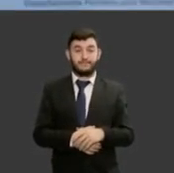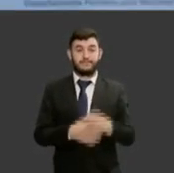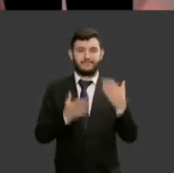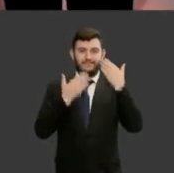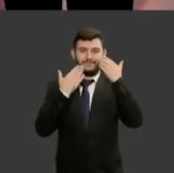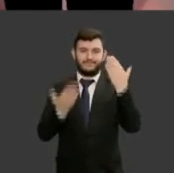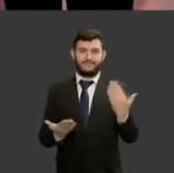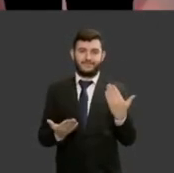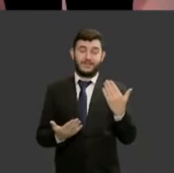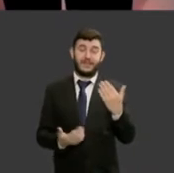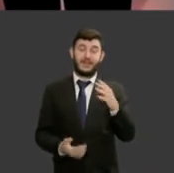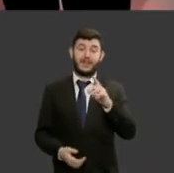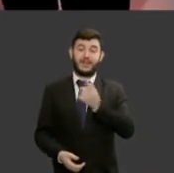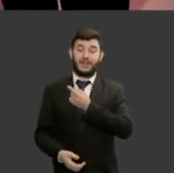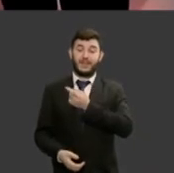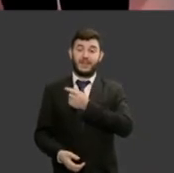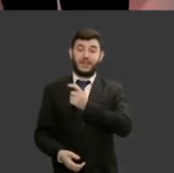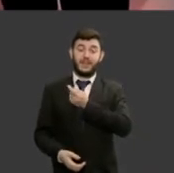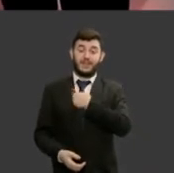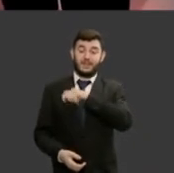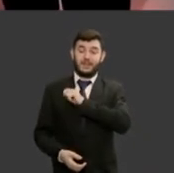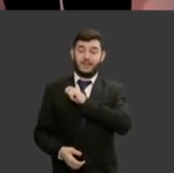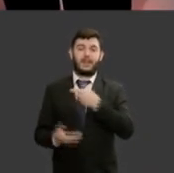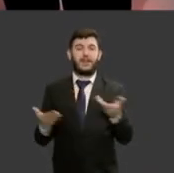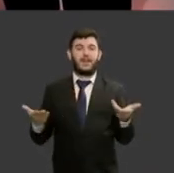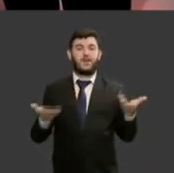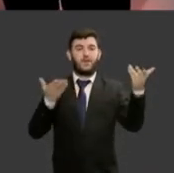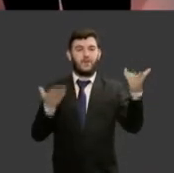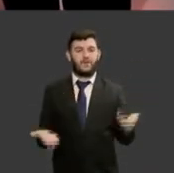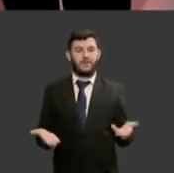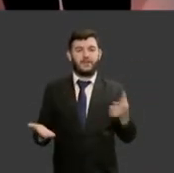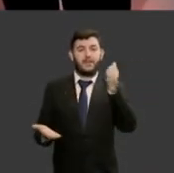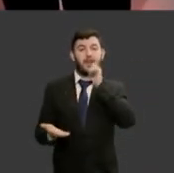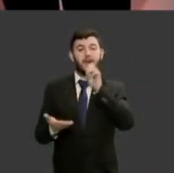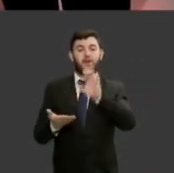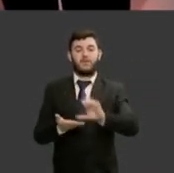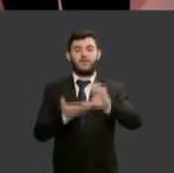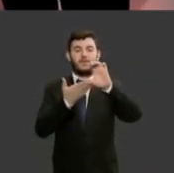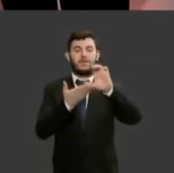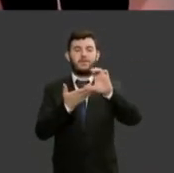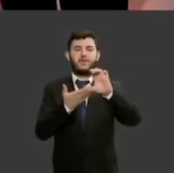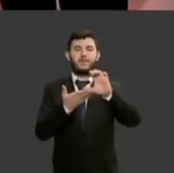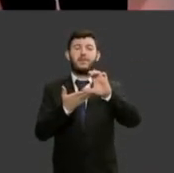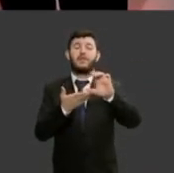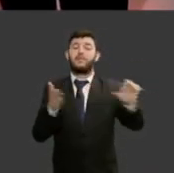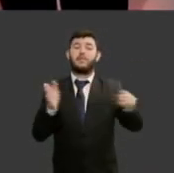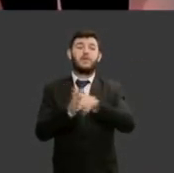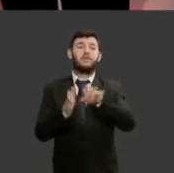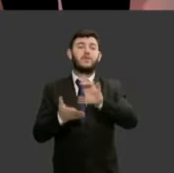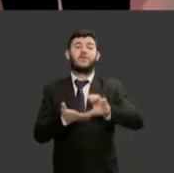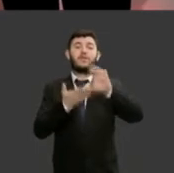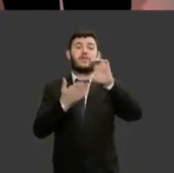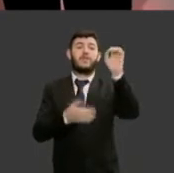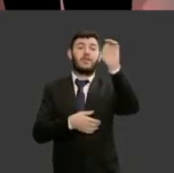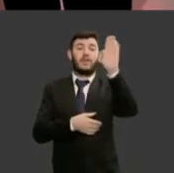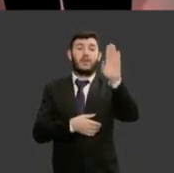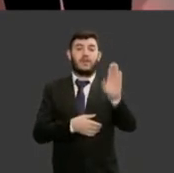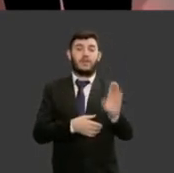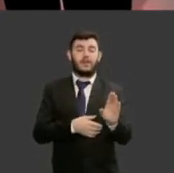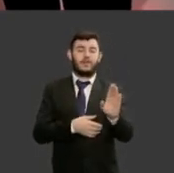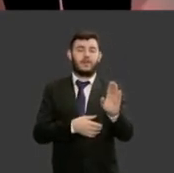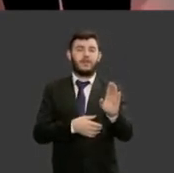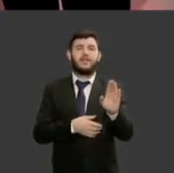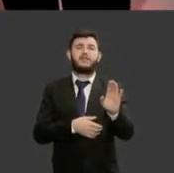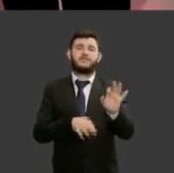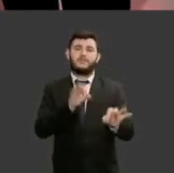obrigada delegada agora eu convido a conselheira do Conselho Nacional do Ministério Público doutora Fernanda Marinela